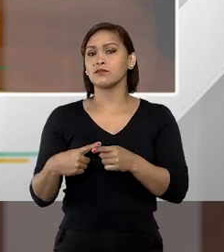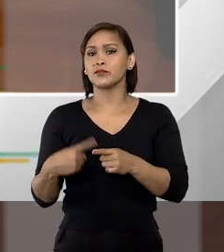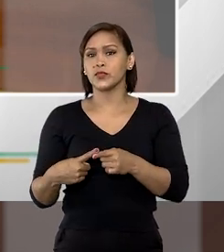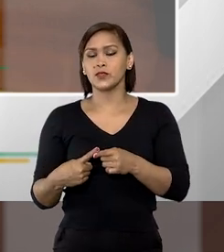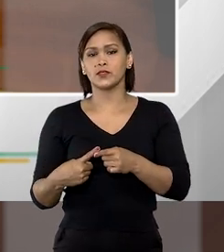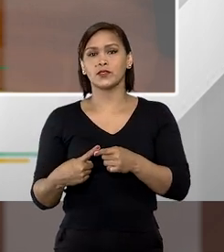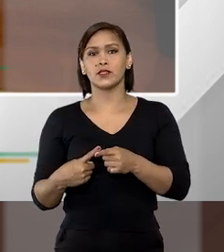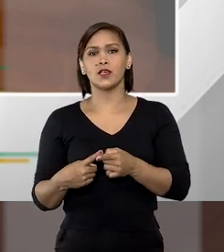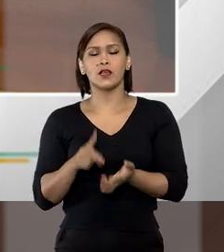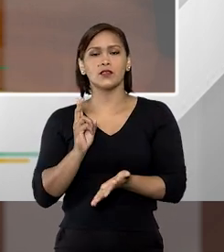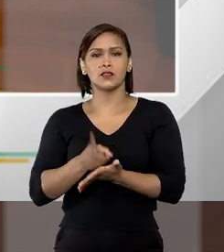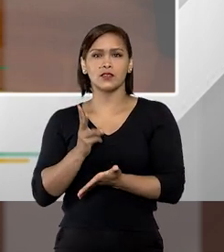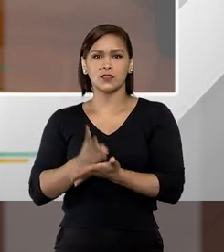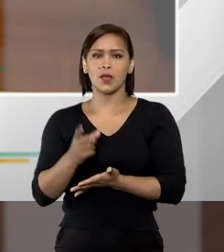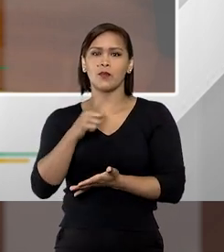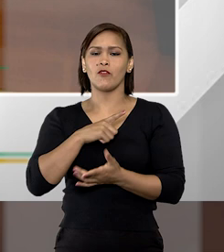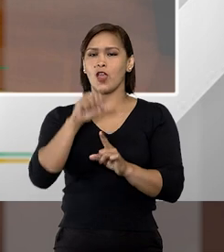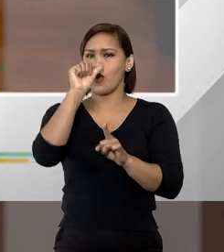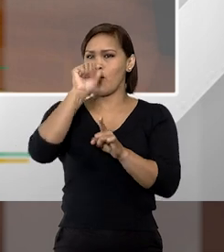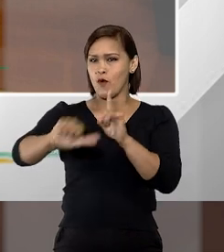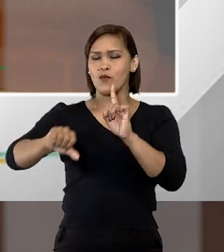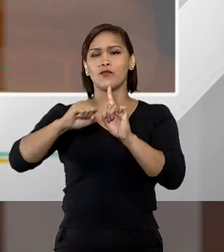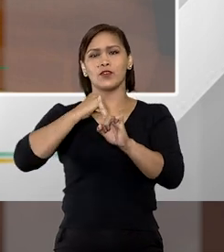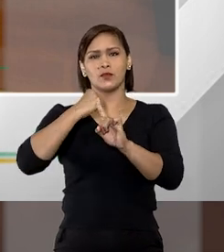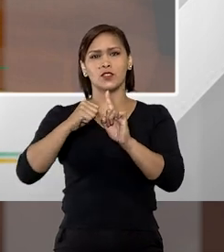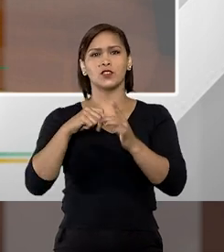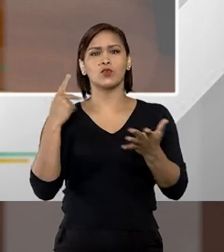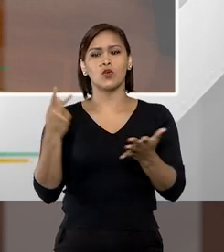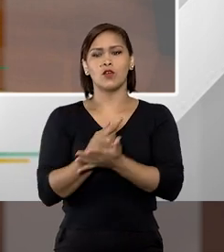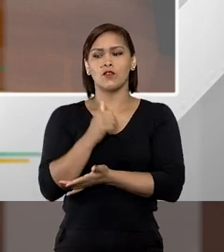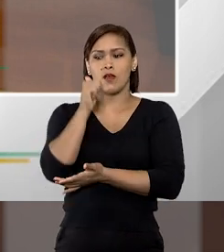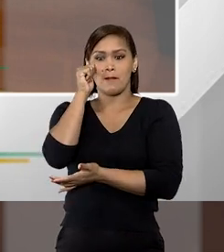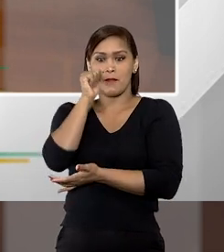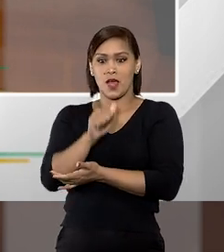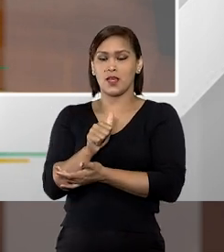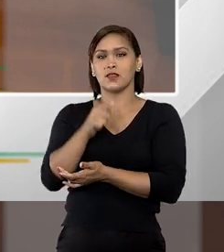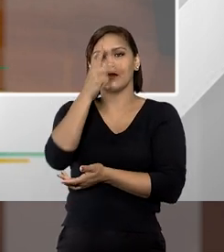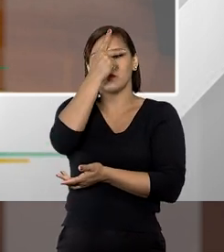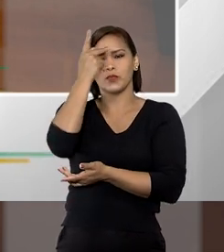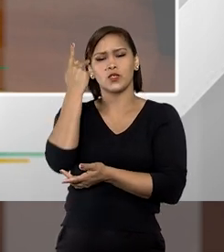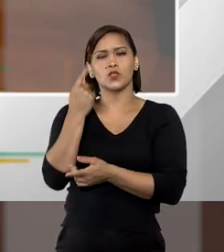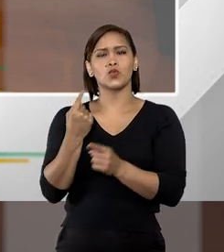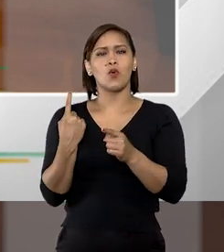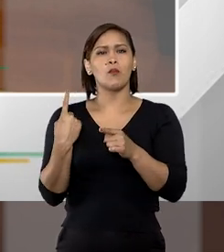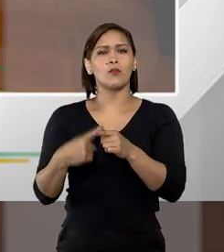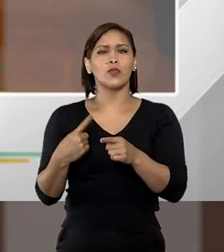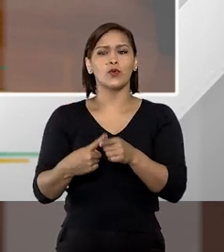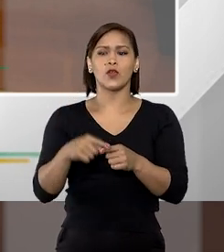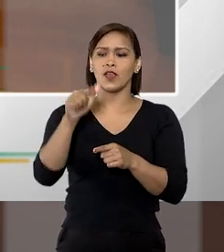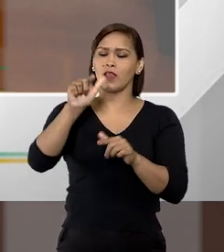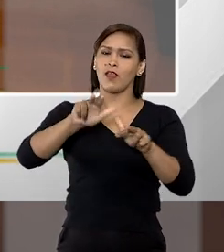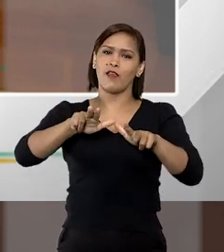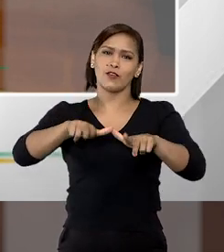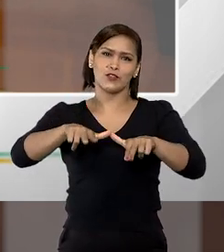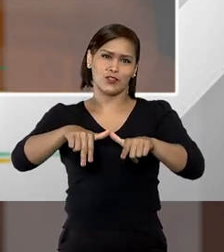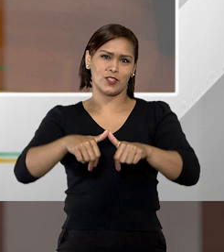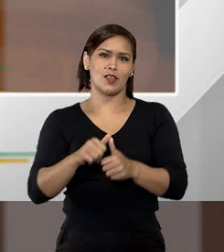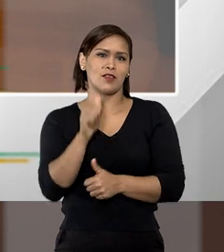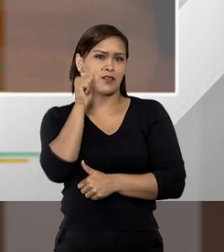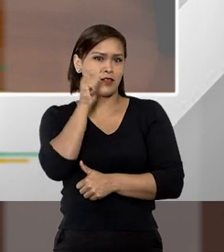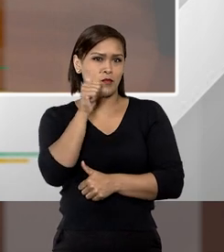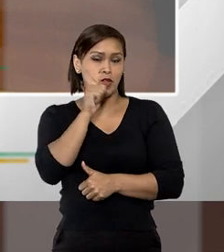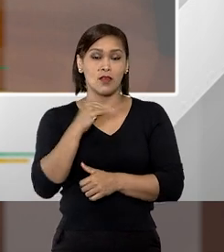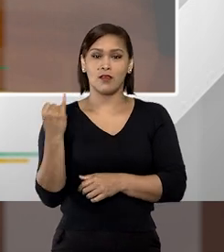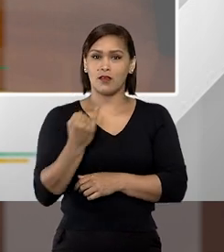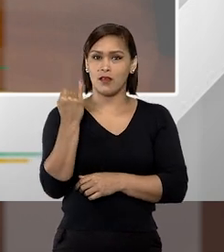de que sempre vai haver o feminicídio quando você mata uma pessoa pela condição de ser mulher. E é